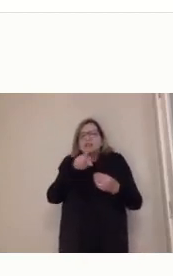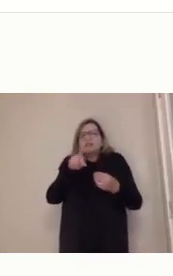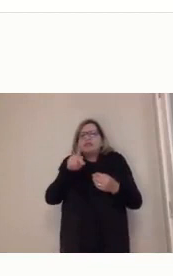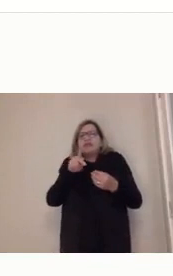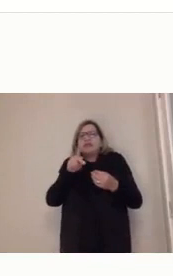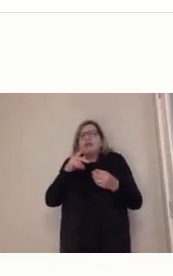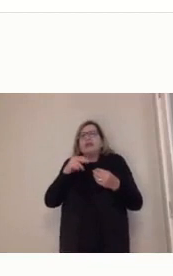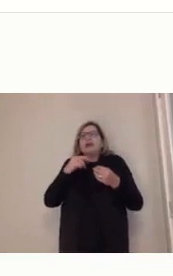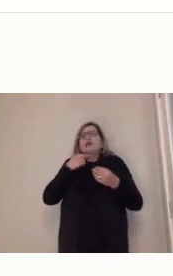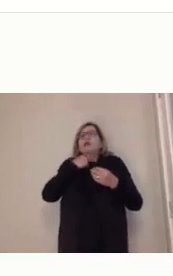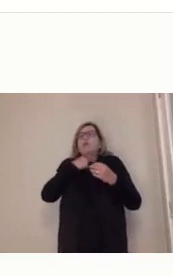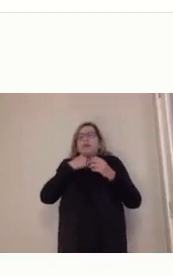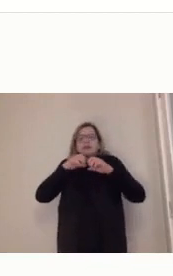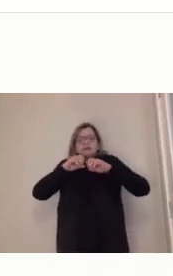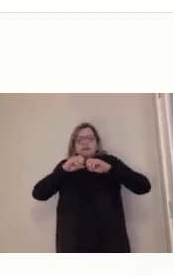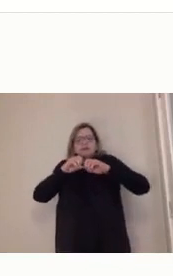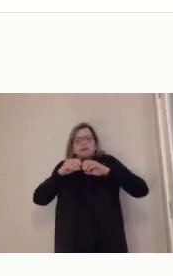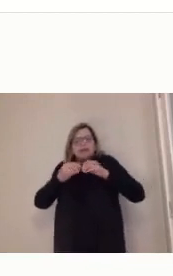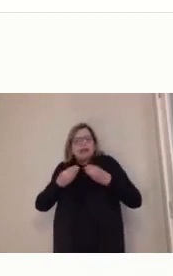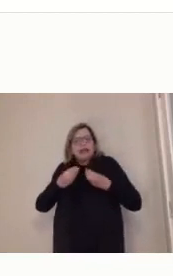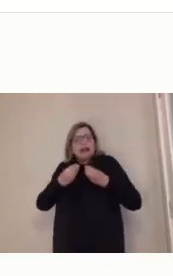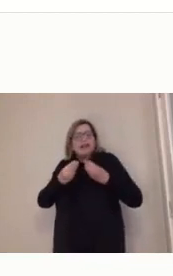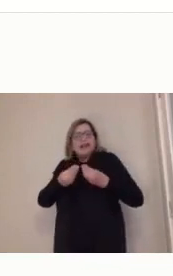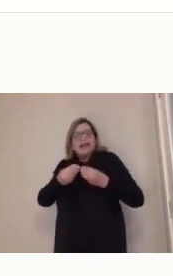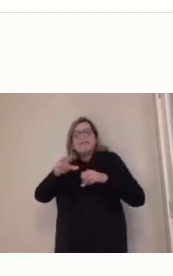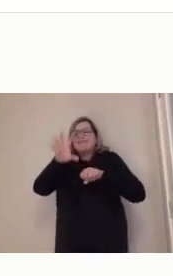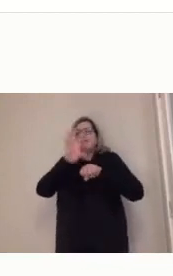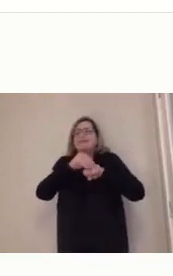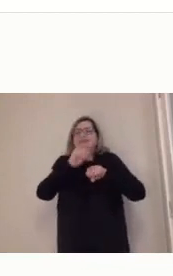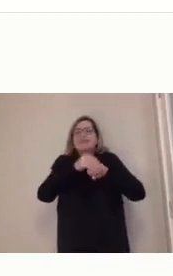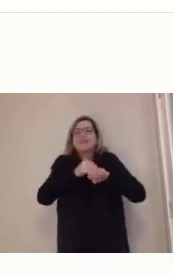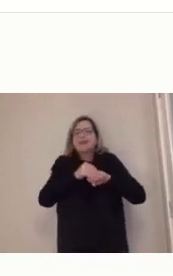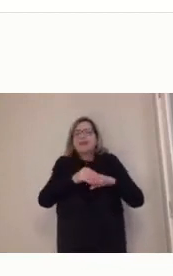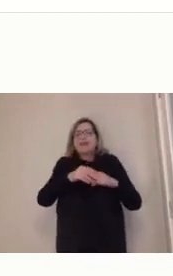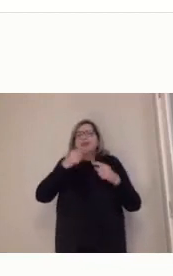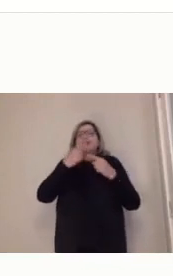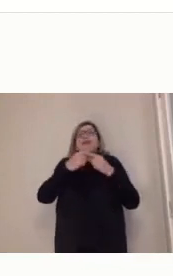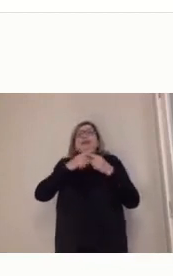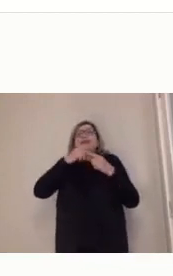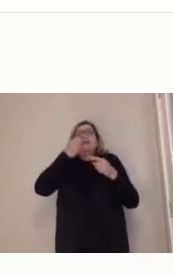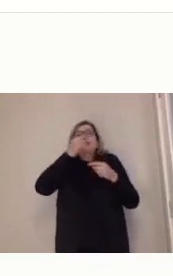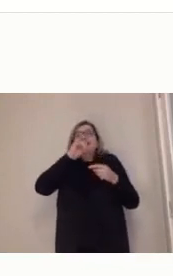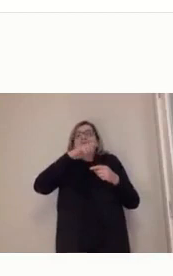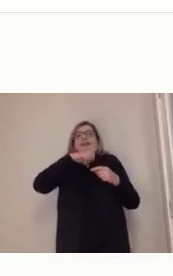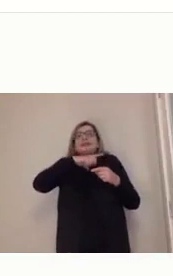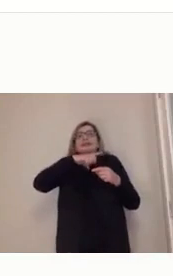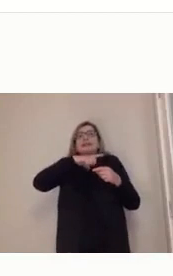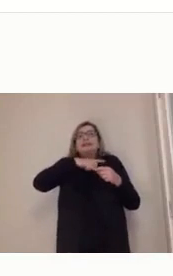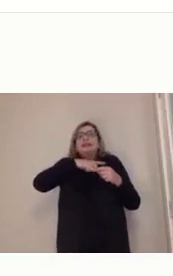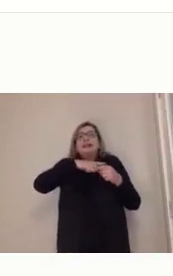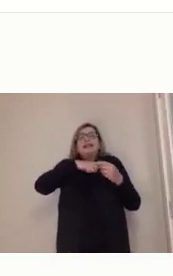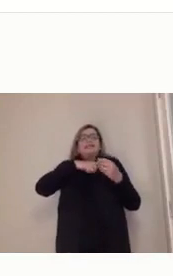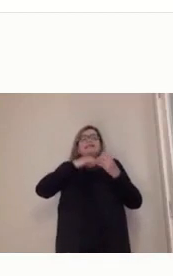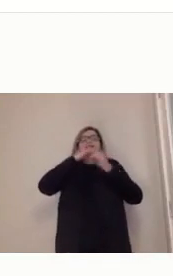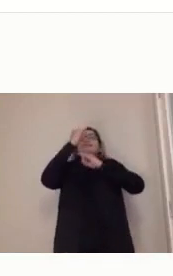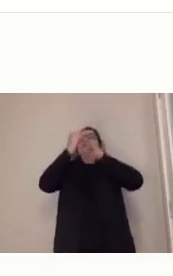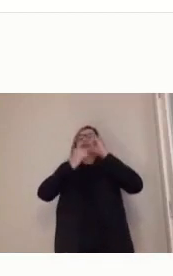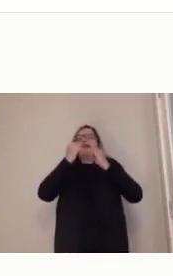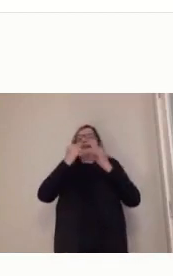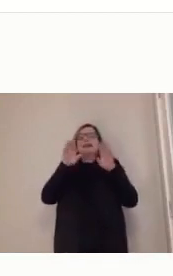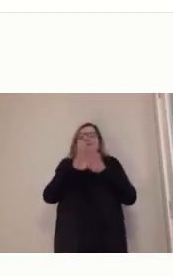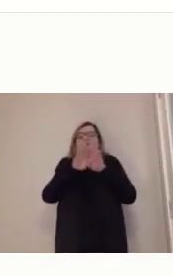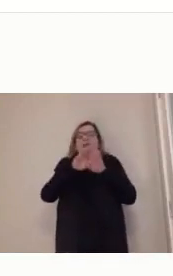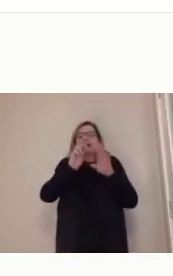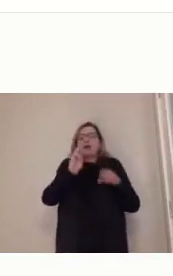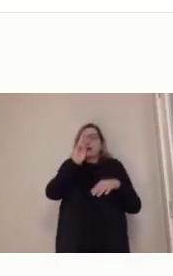lá disponível, objetivado, com a web 3.0, agora a gente consegue, avançou muito na busca por palavras